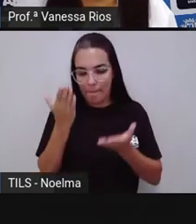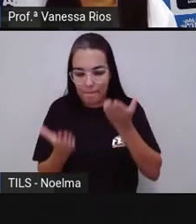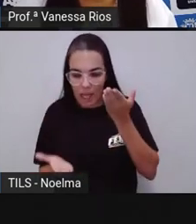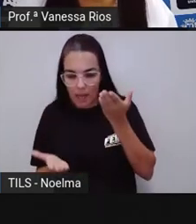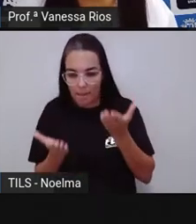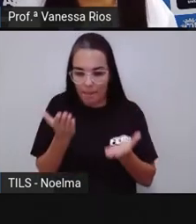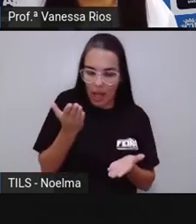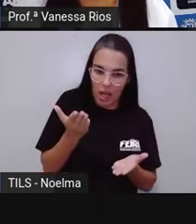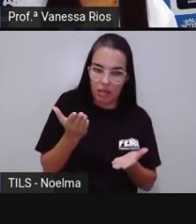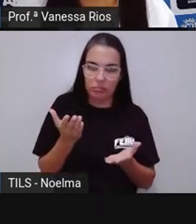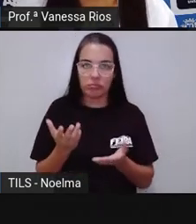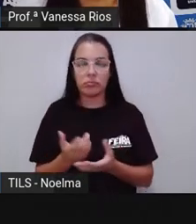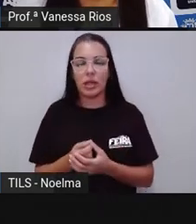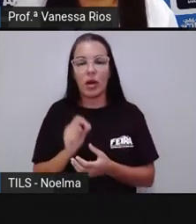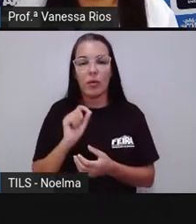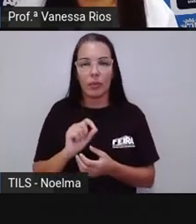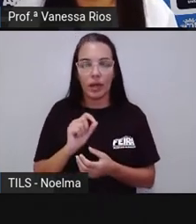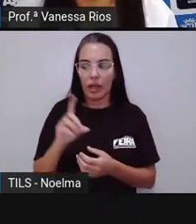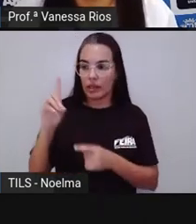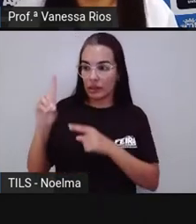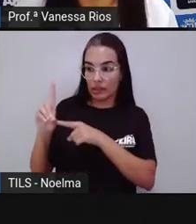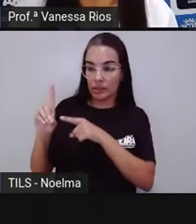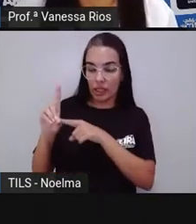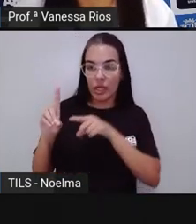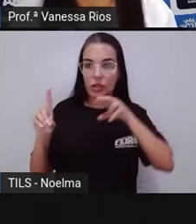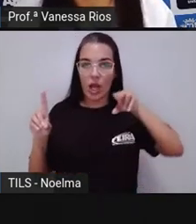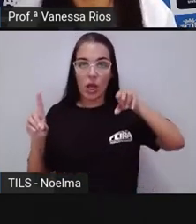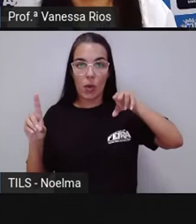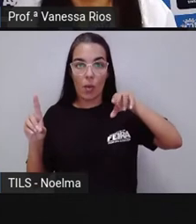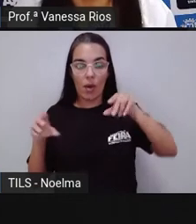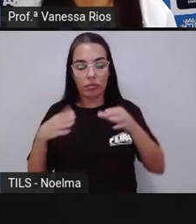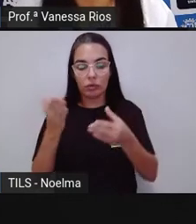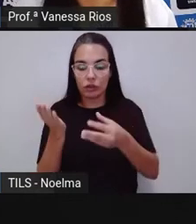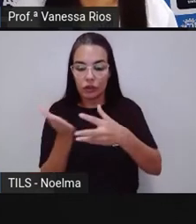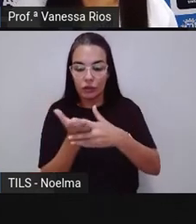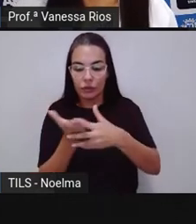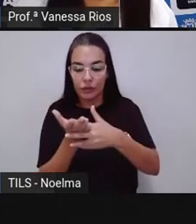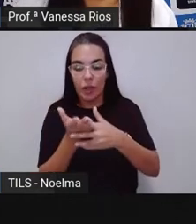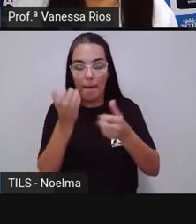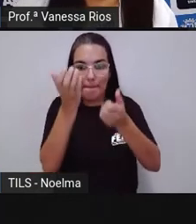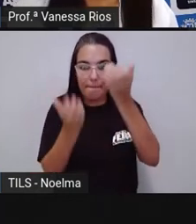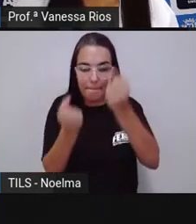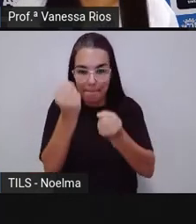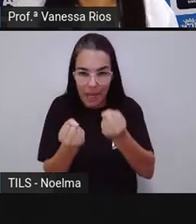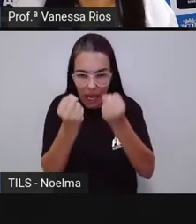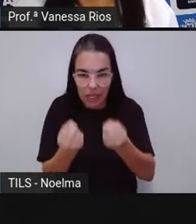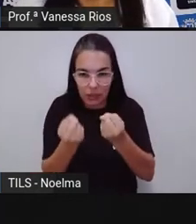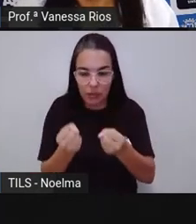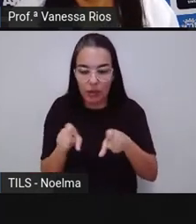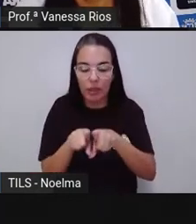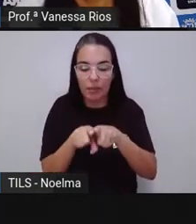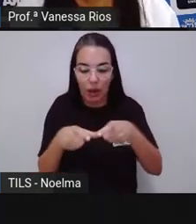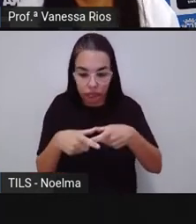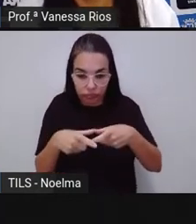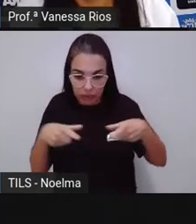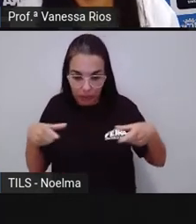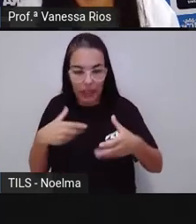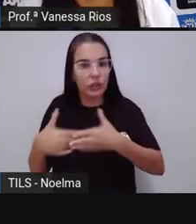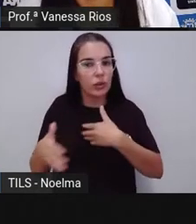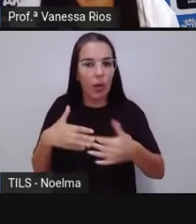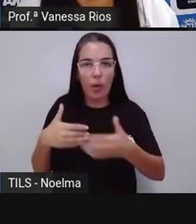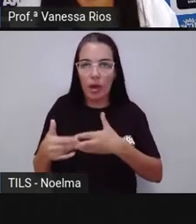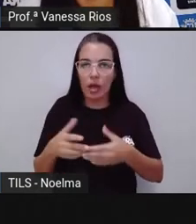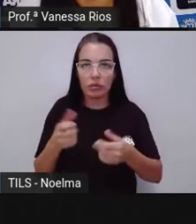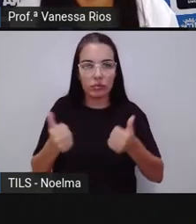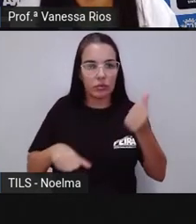volume. Então, a densidade, ela é calculada dividindo o peso pelo volume de qualquer substância.